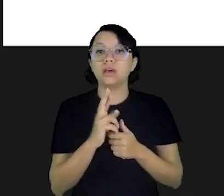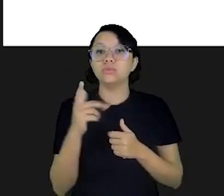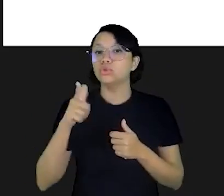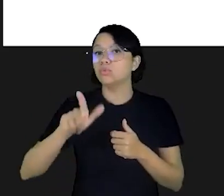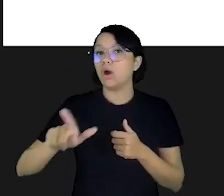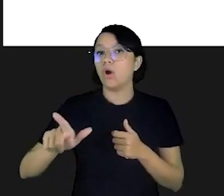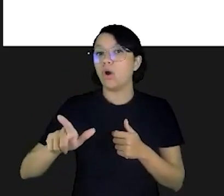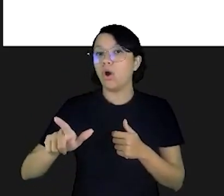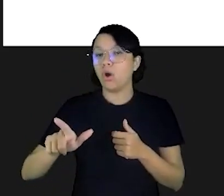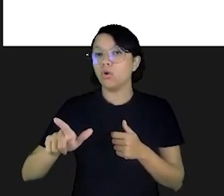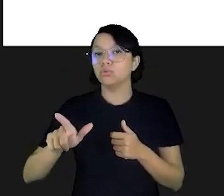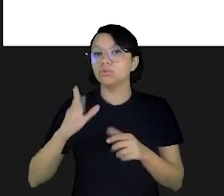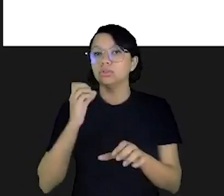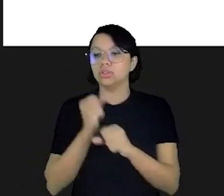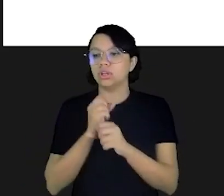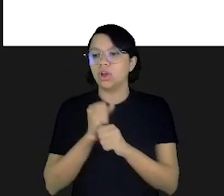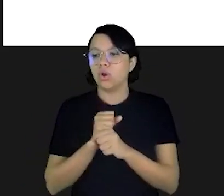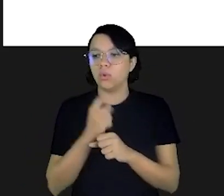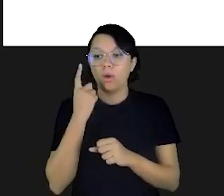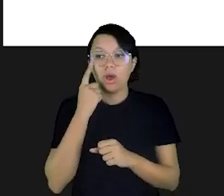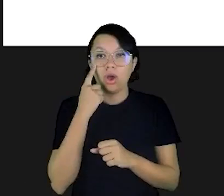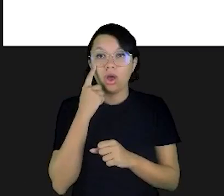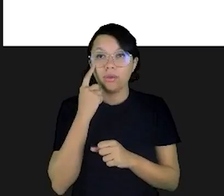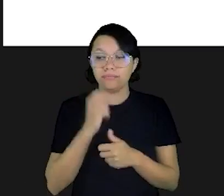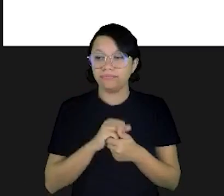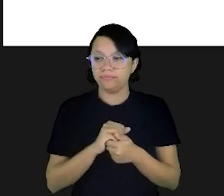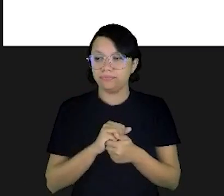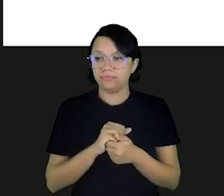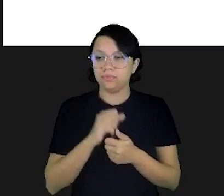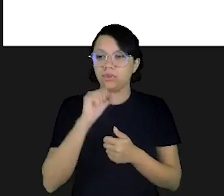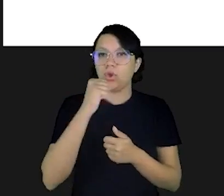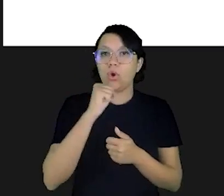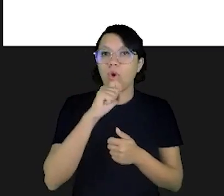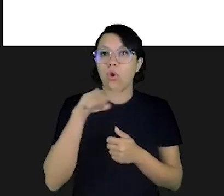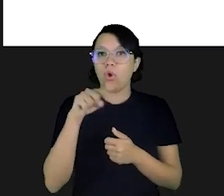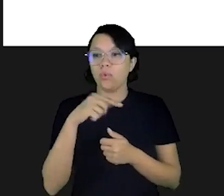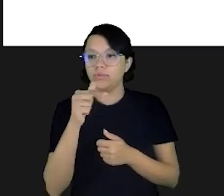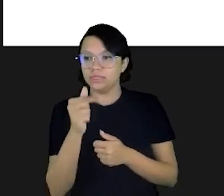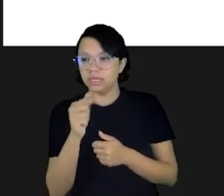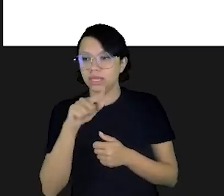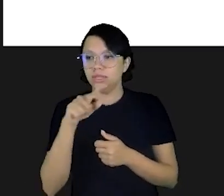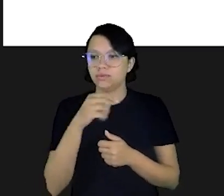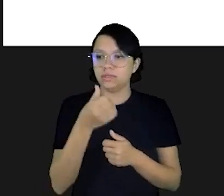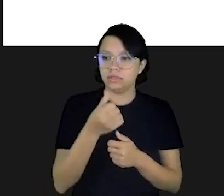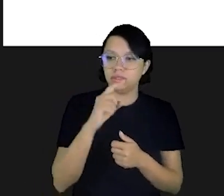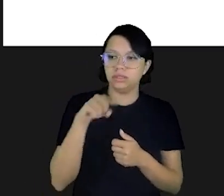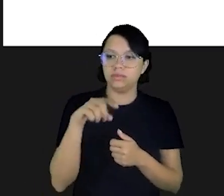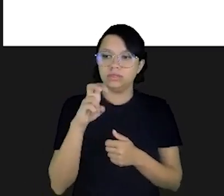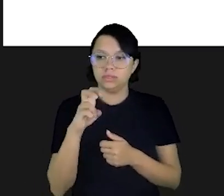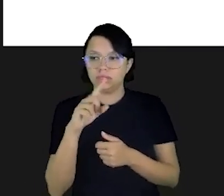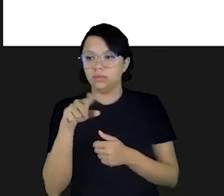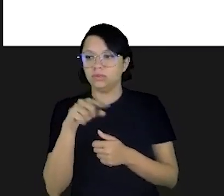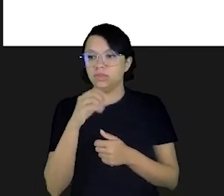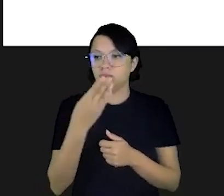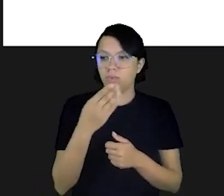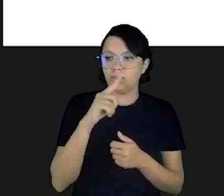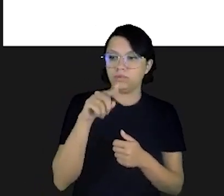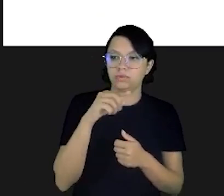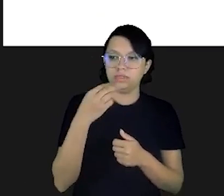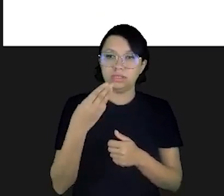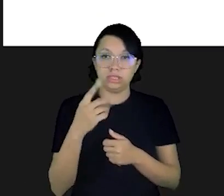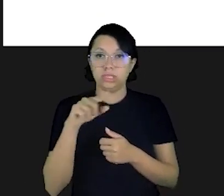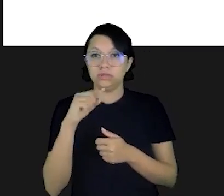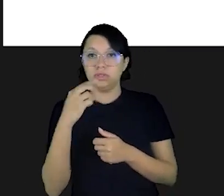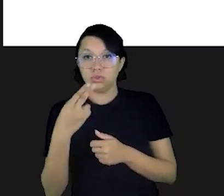outra operação. Esta aqui que está na tela. Muito rapidamente, sem usar calculadora, qual você